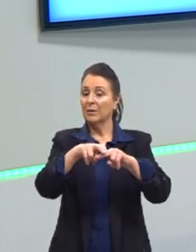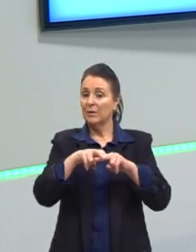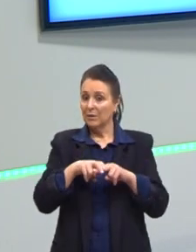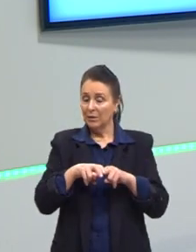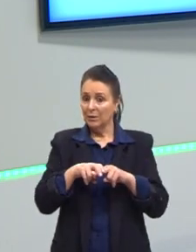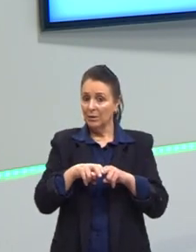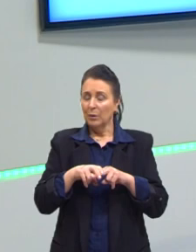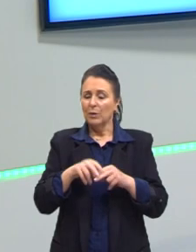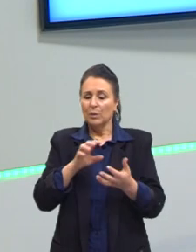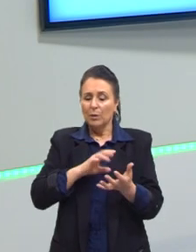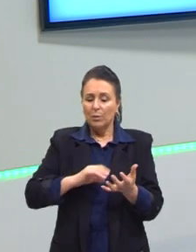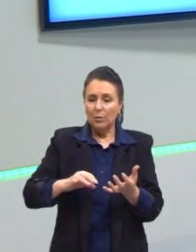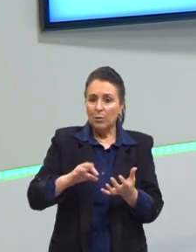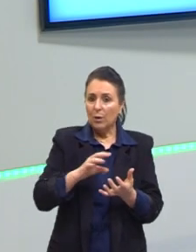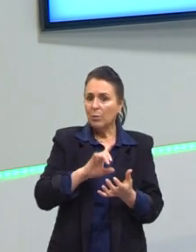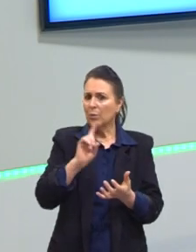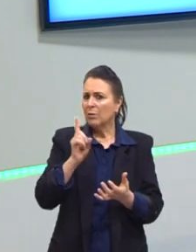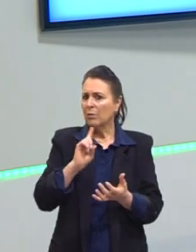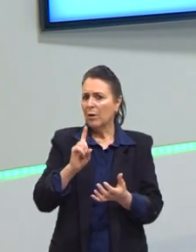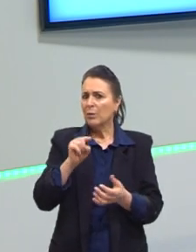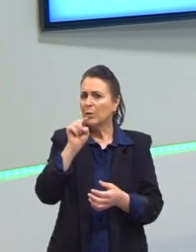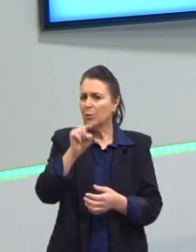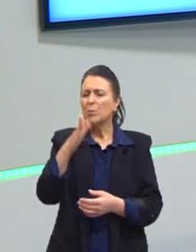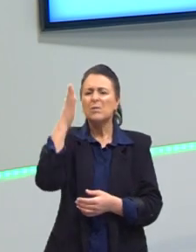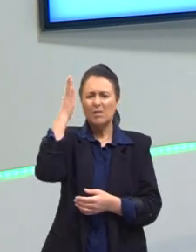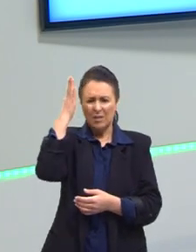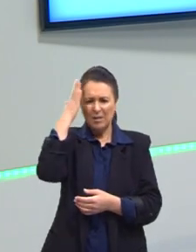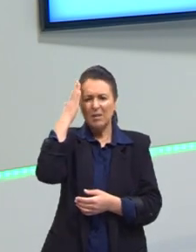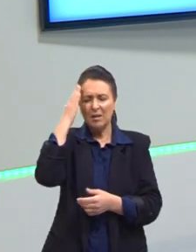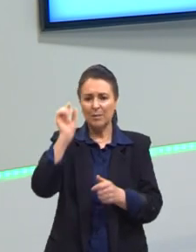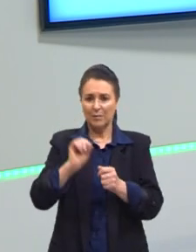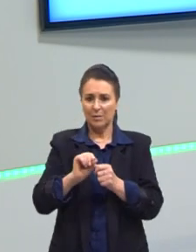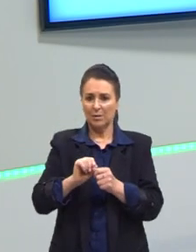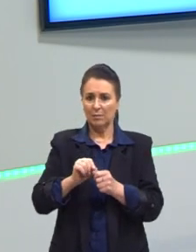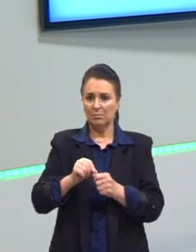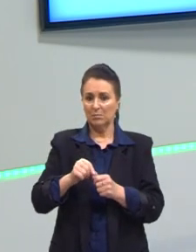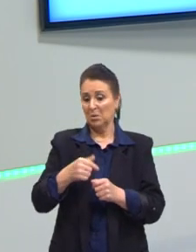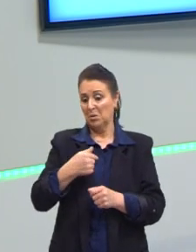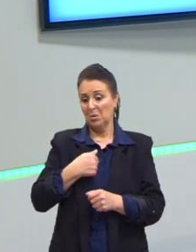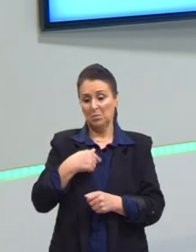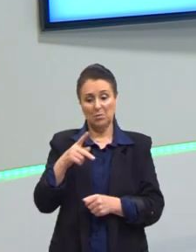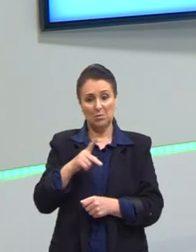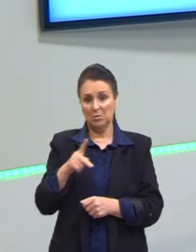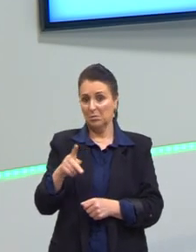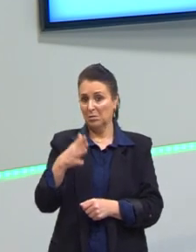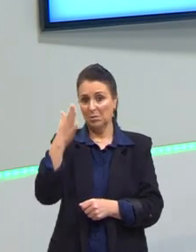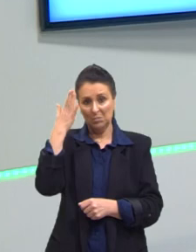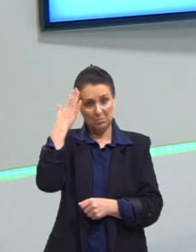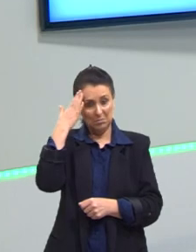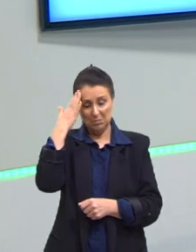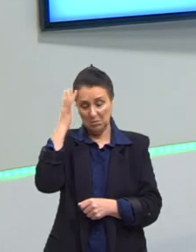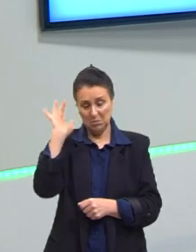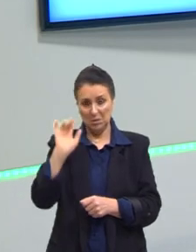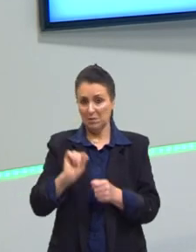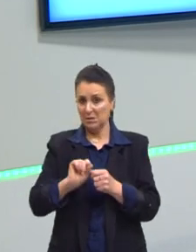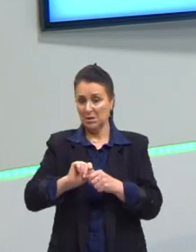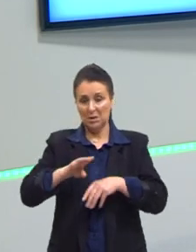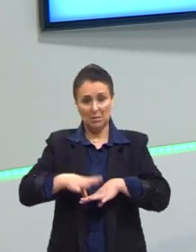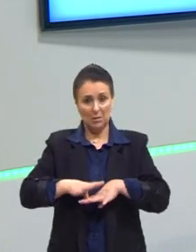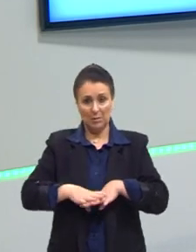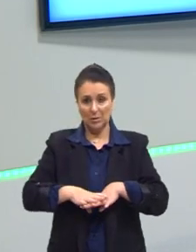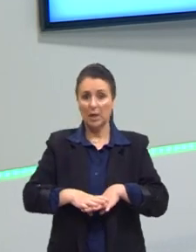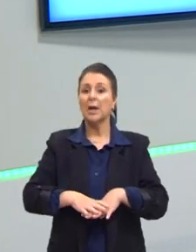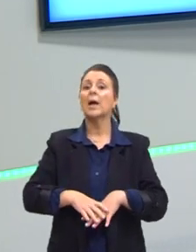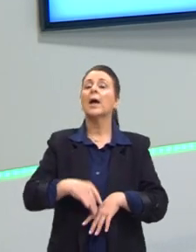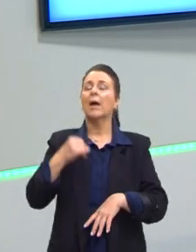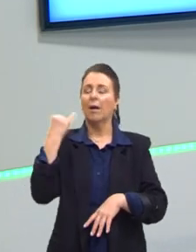mesmo que o cálculo não seja o seu forte, que também não é o meu, eu confesso, não subestime a importância da leitura